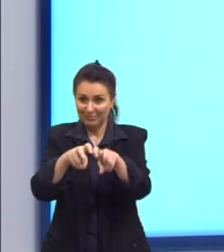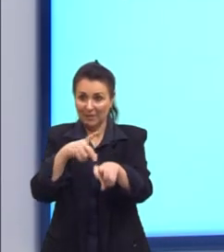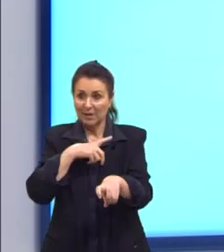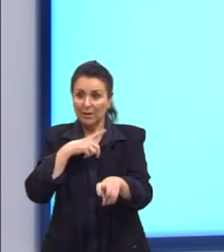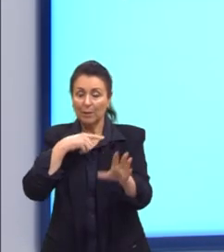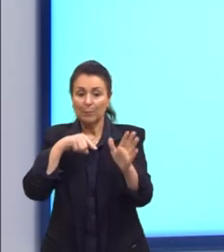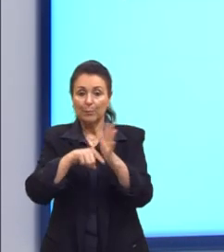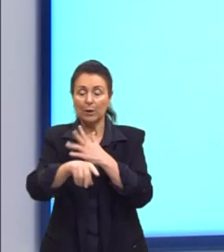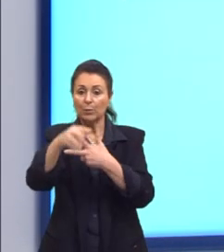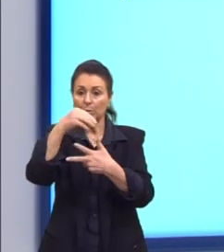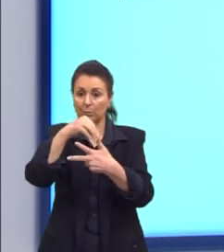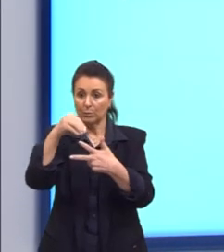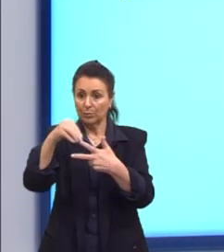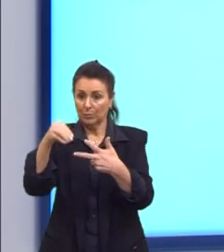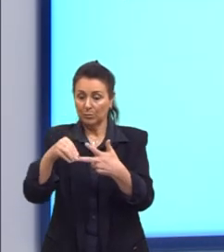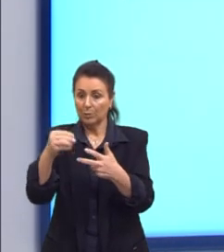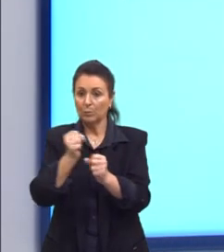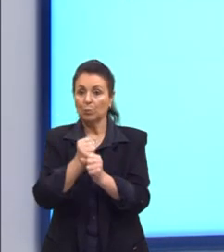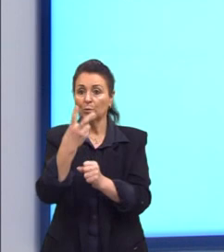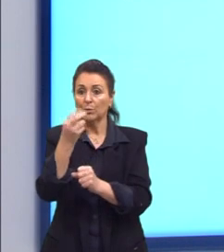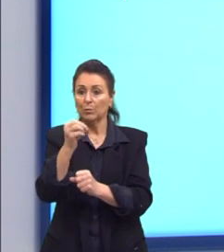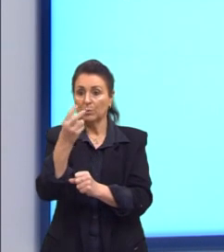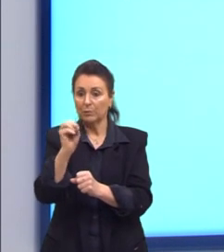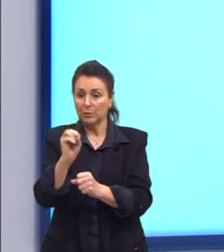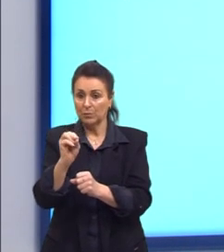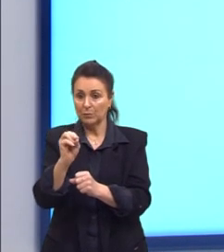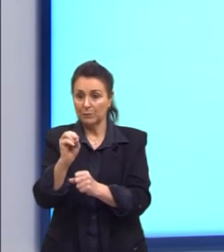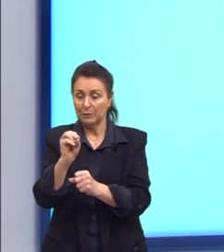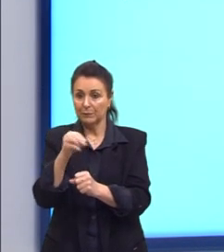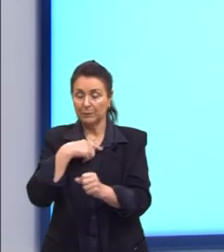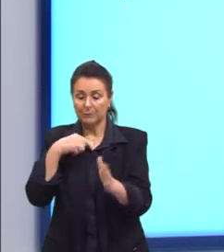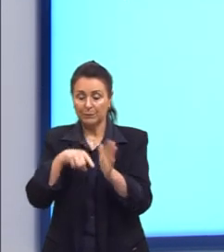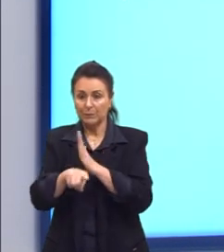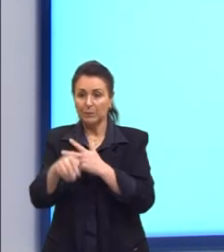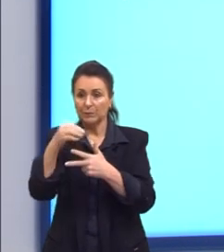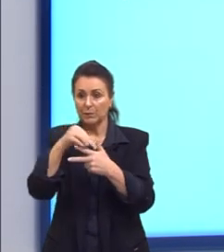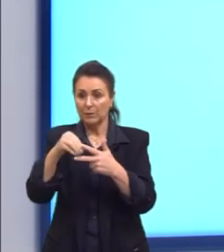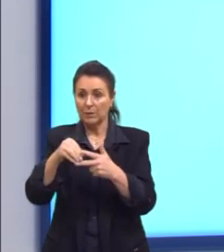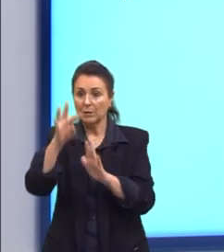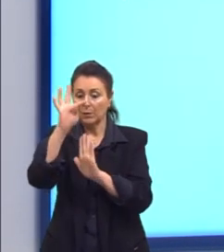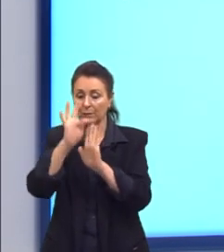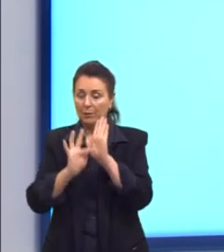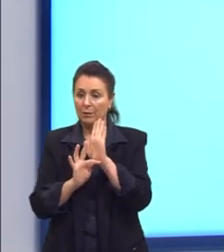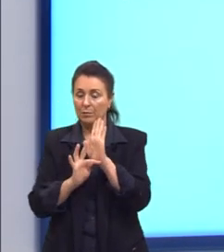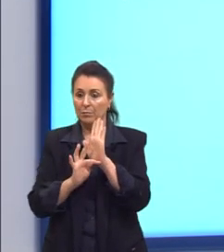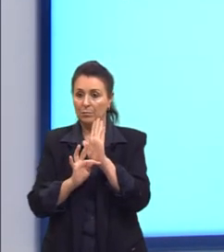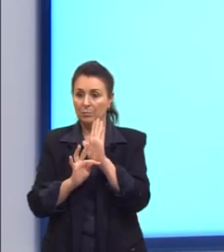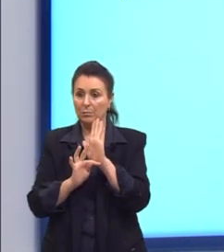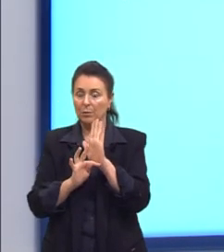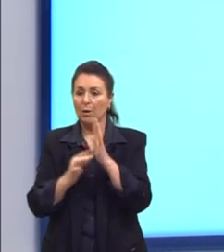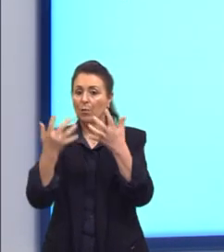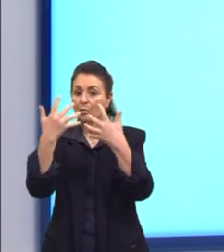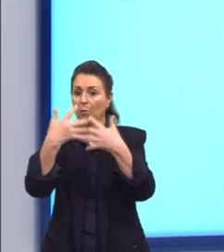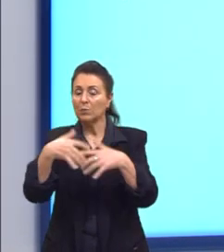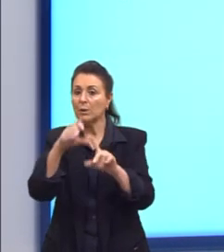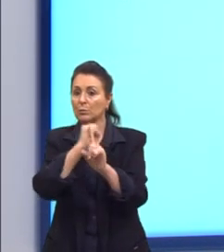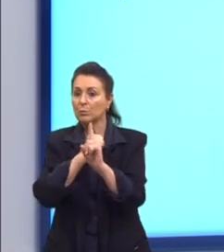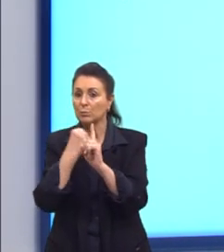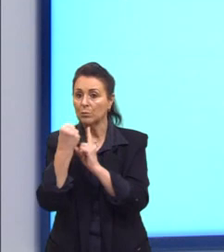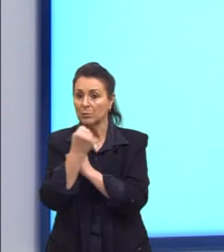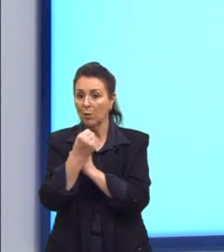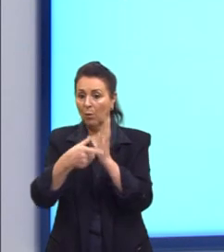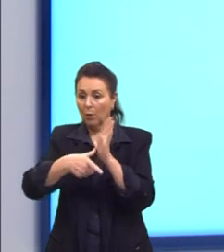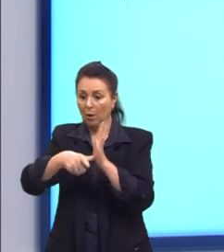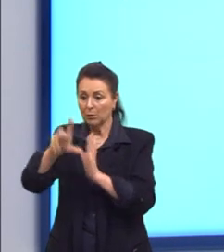questão do Enem PPL 2020, a questão 90. Vou ler o texto para vocês. Sendo função social antes que